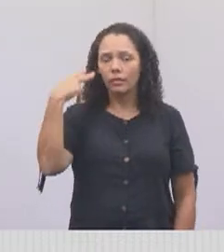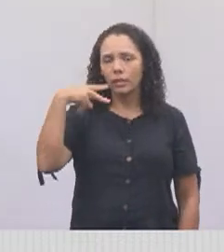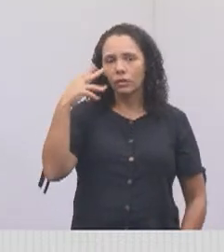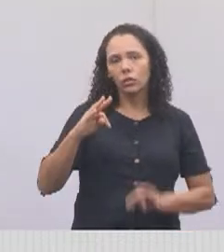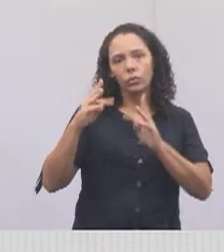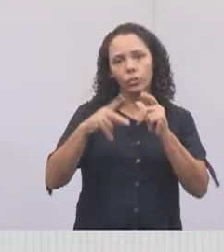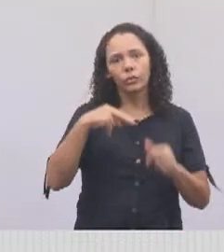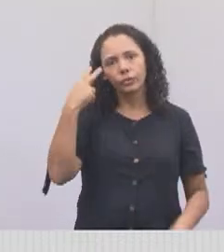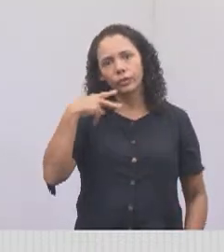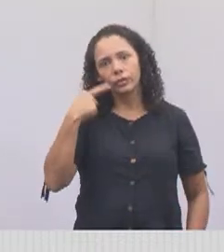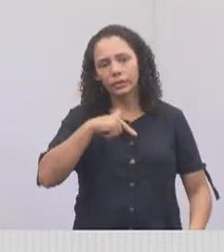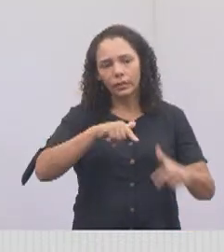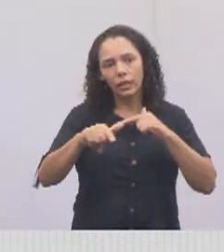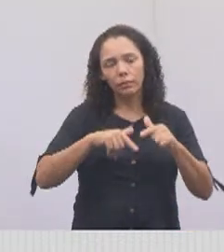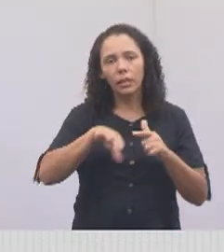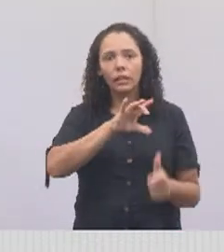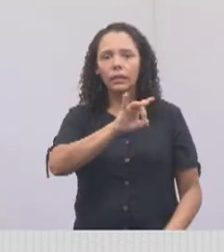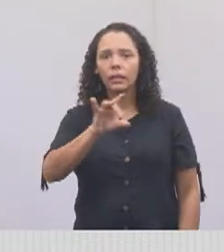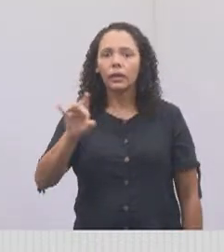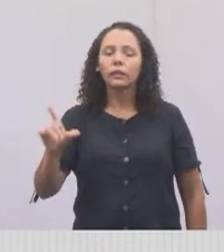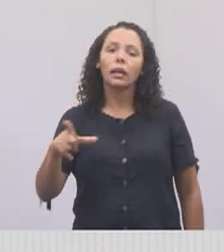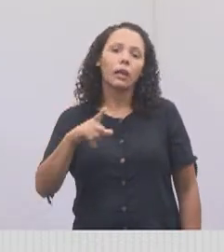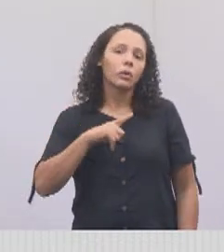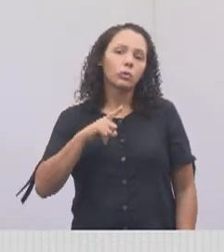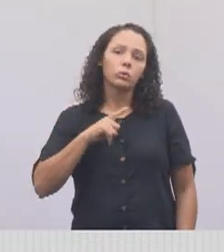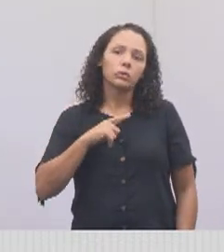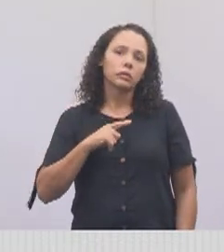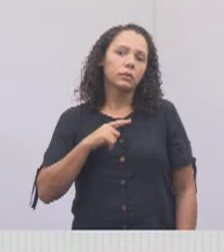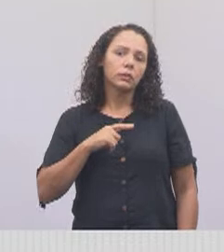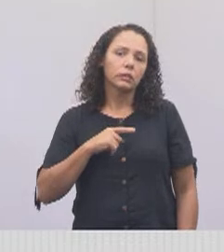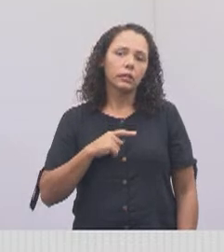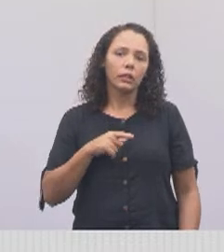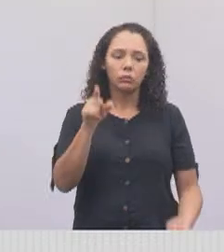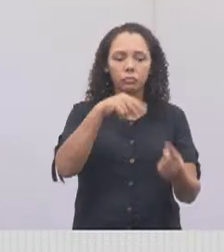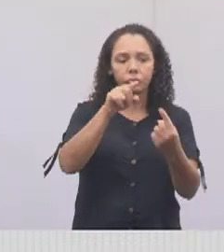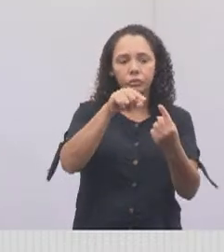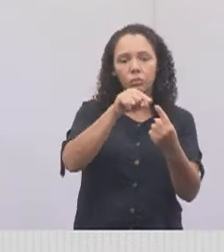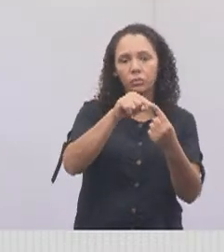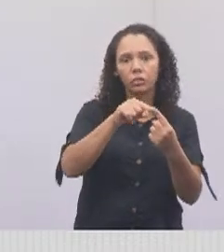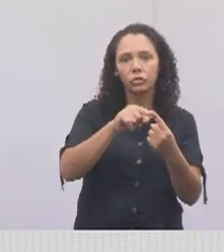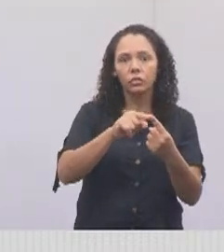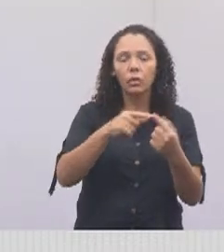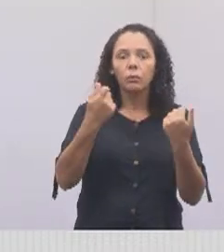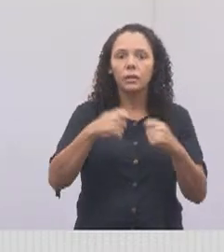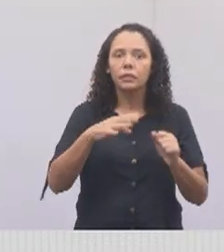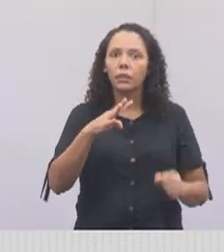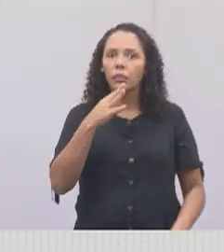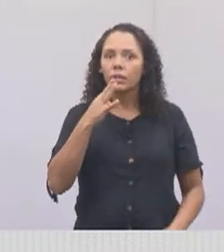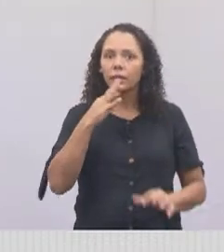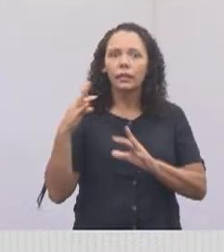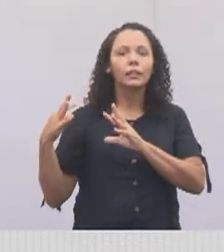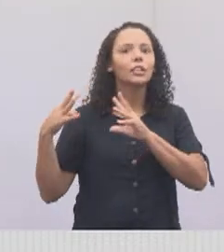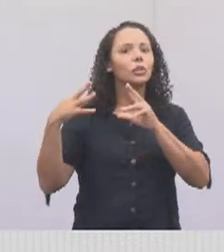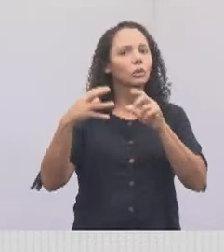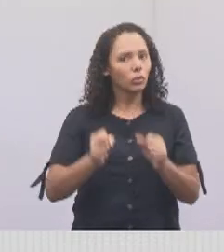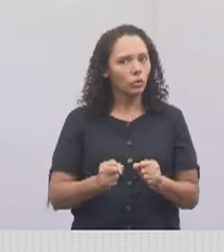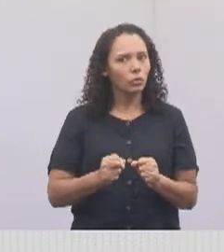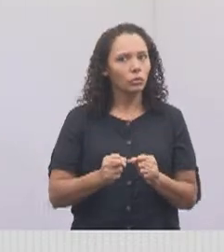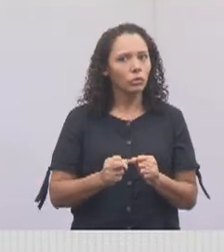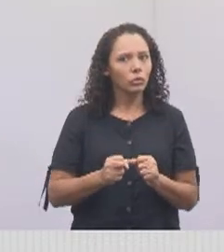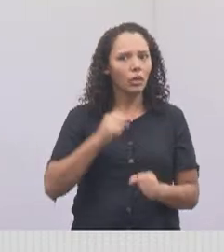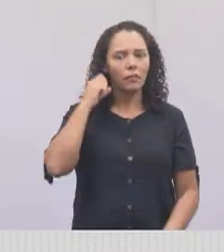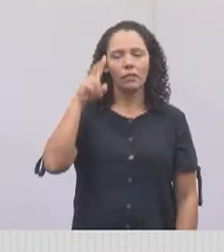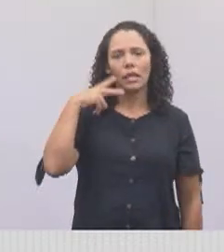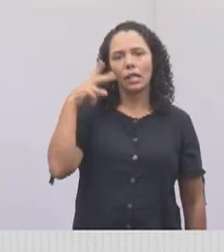vereadores trabalham aqui, cada um tem a sua preferência, cada um conhece o seu trabalho, mas tem que conhecer o trabalho de cada vereador. Vereador não